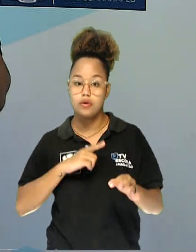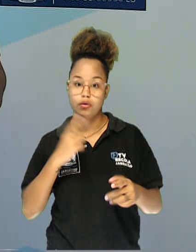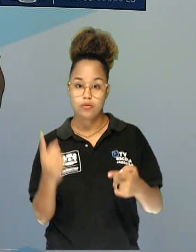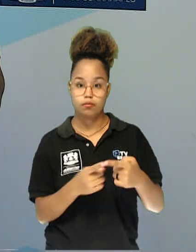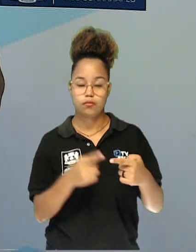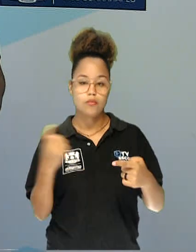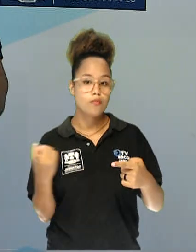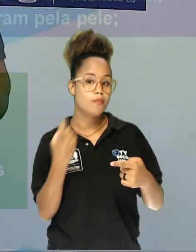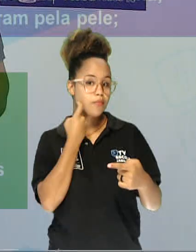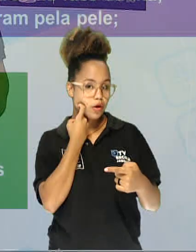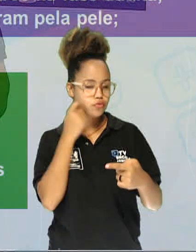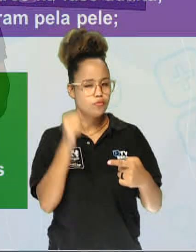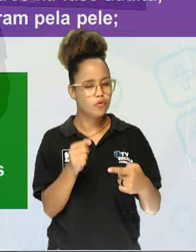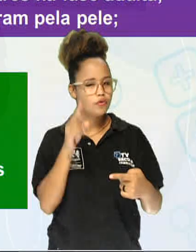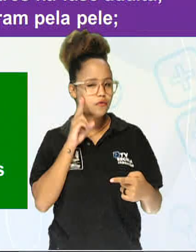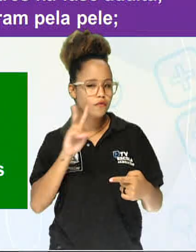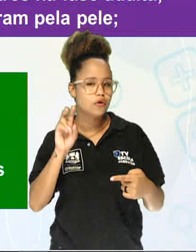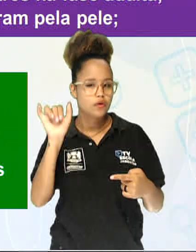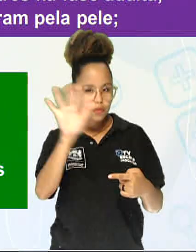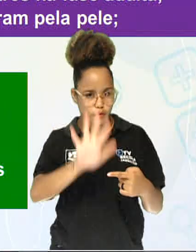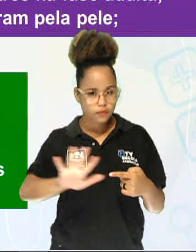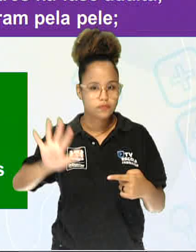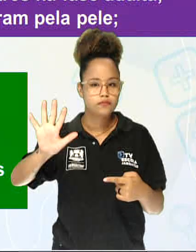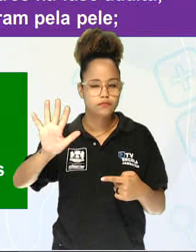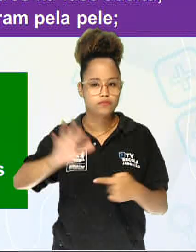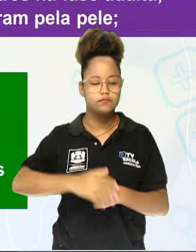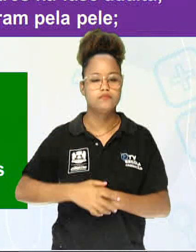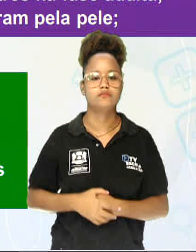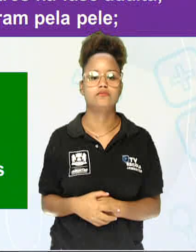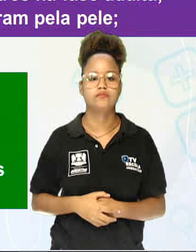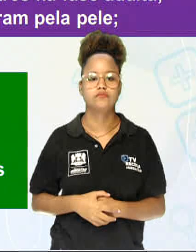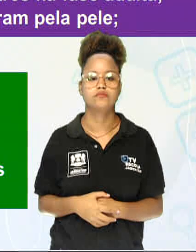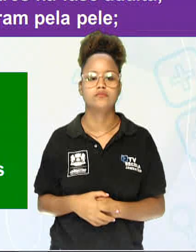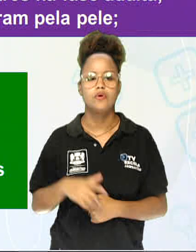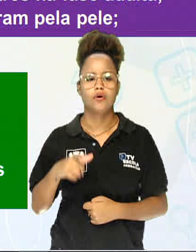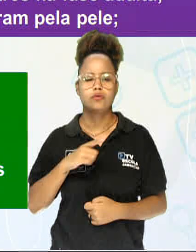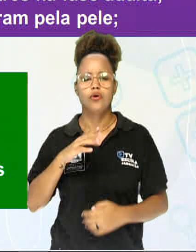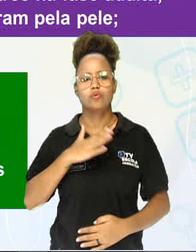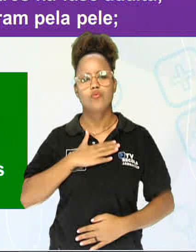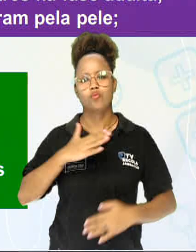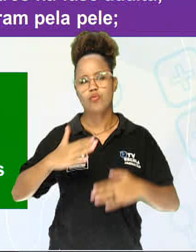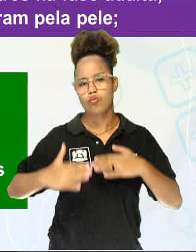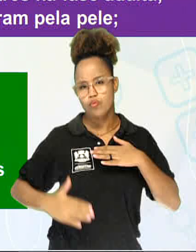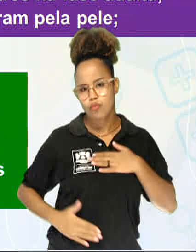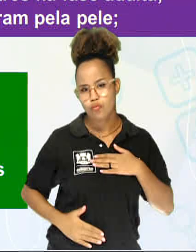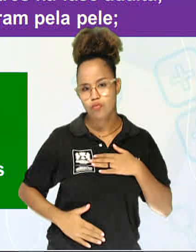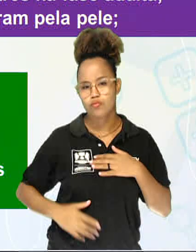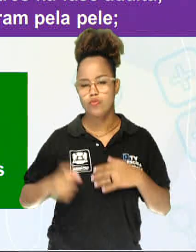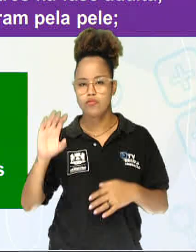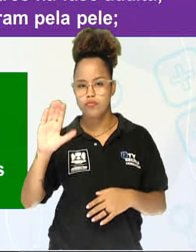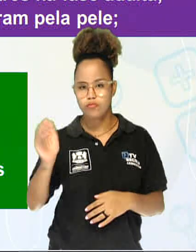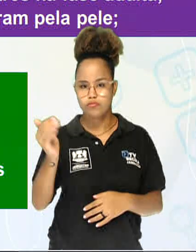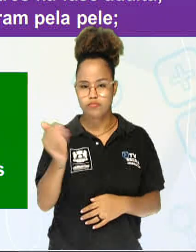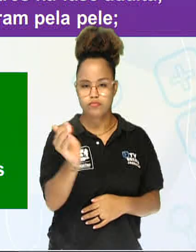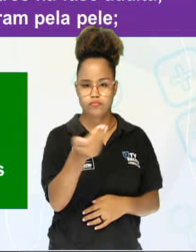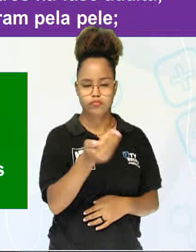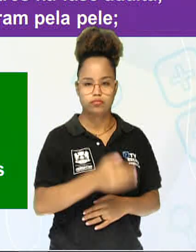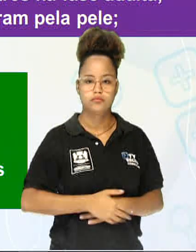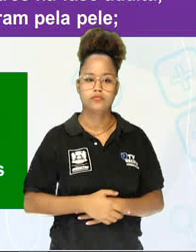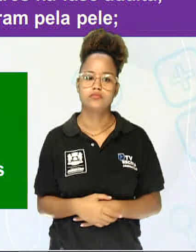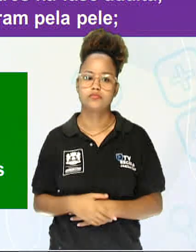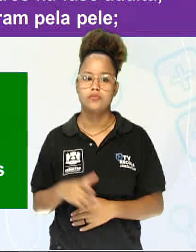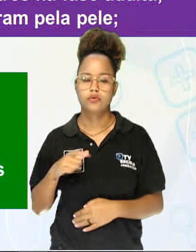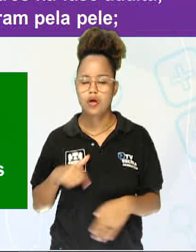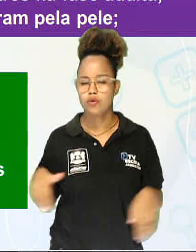como você pode ver aí na tela. Os peixes que têm o corpo coberto por escamas, possuem